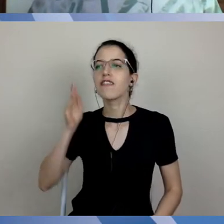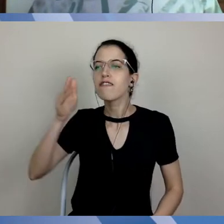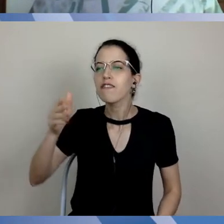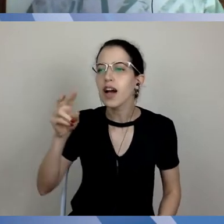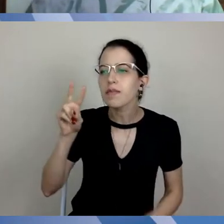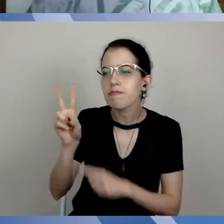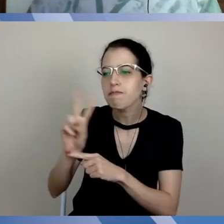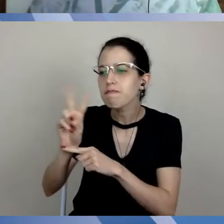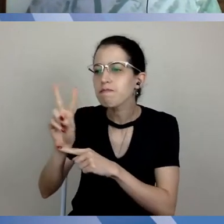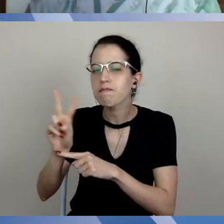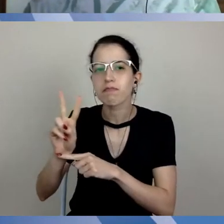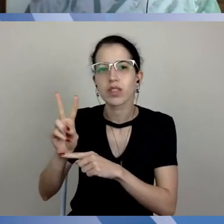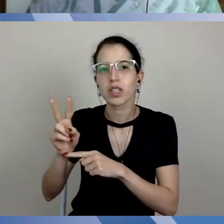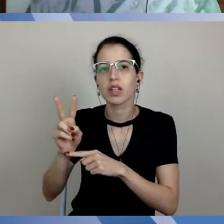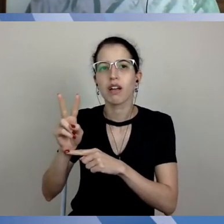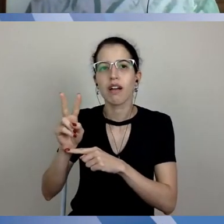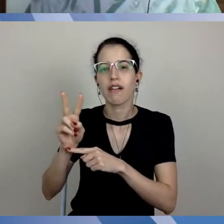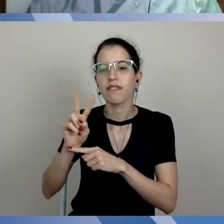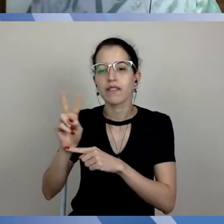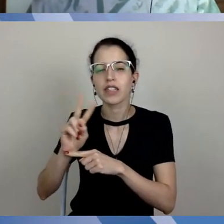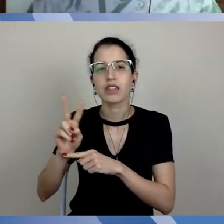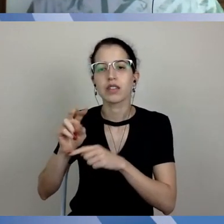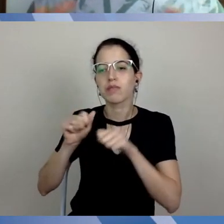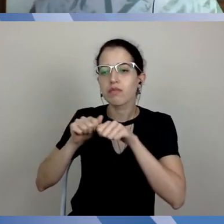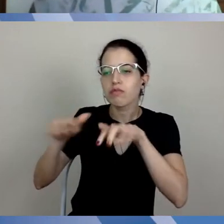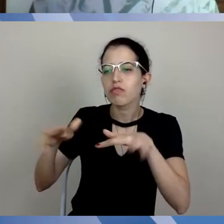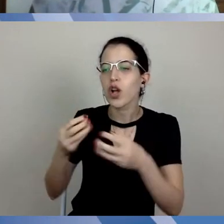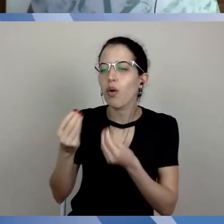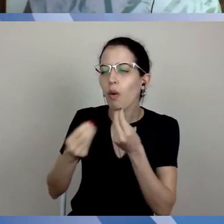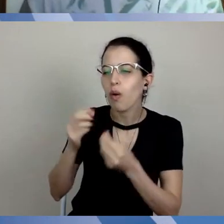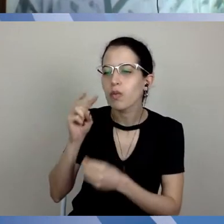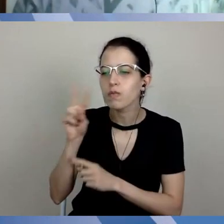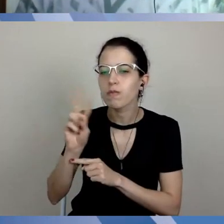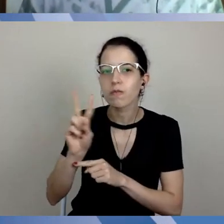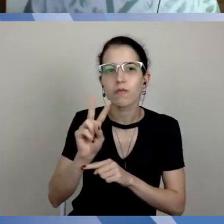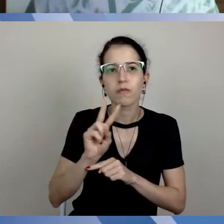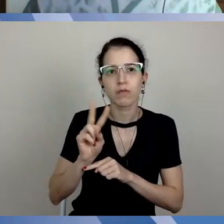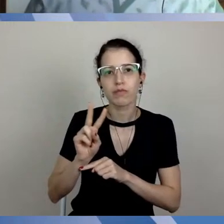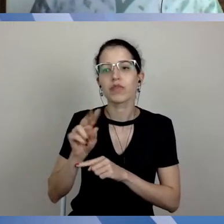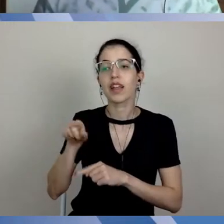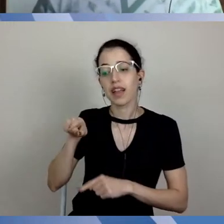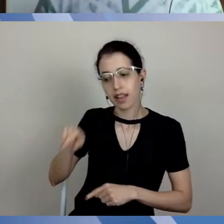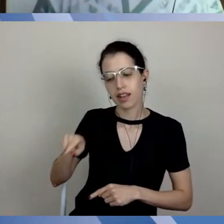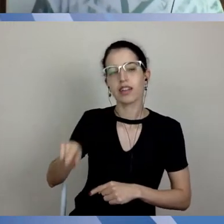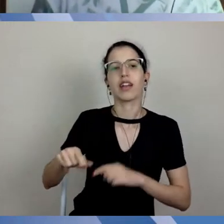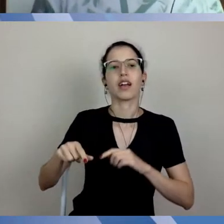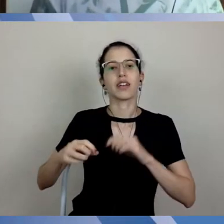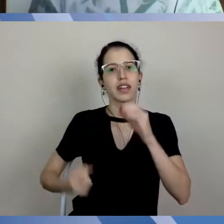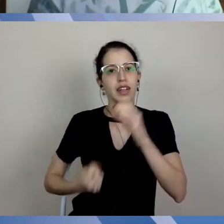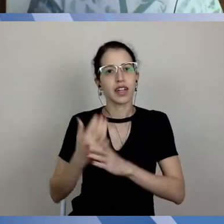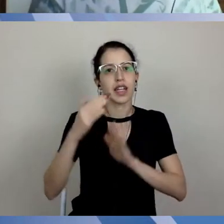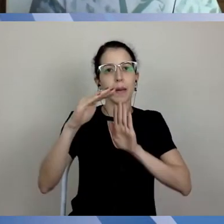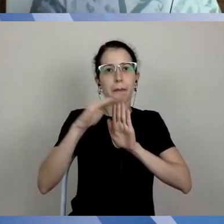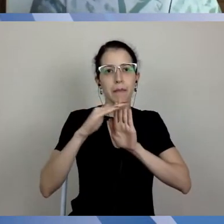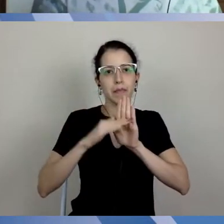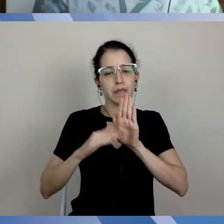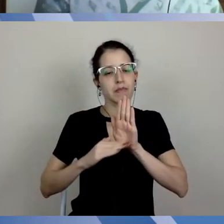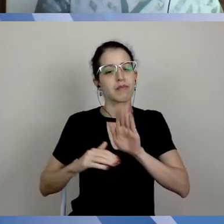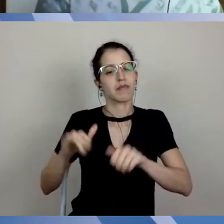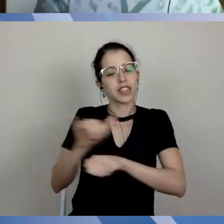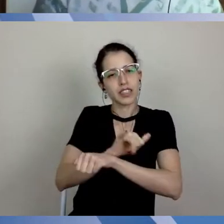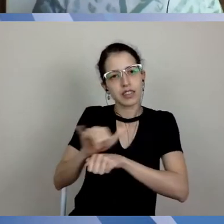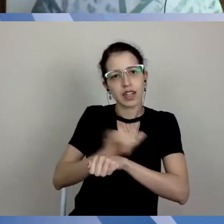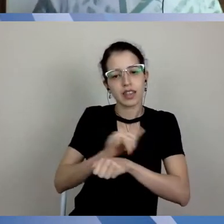quem vai a campo junto com os departamentos e com os cursos criar seus planos de contingência e corresponsabilizar e